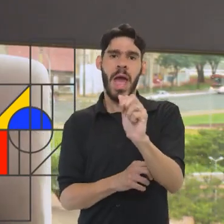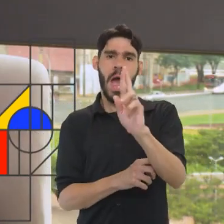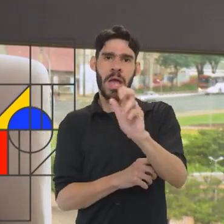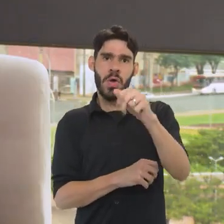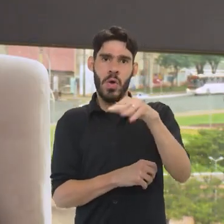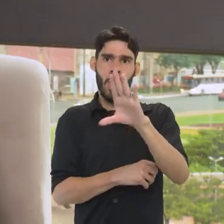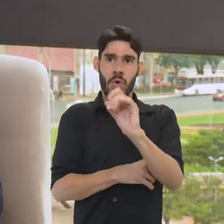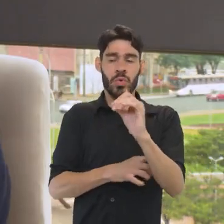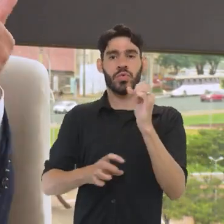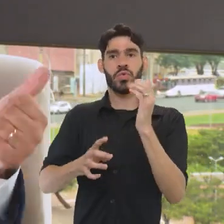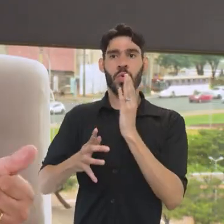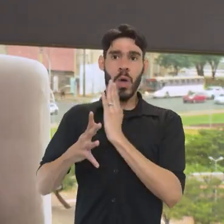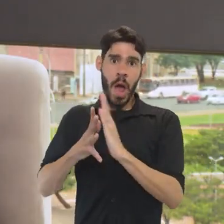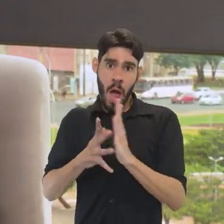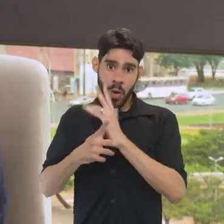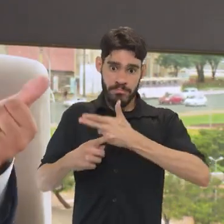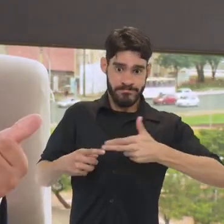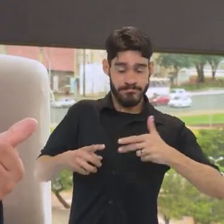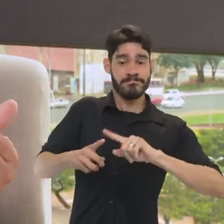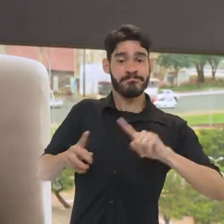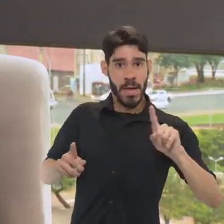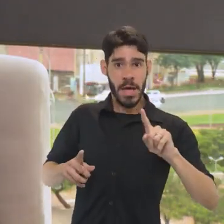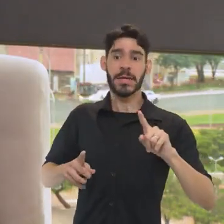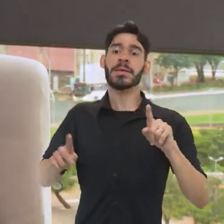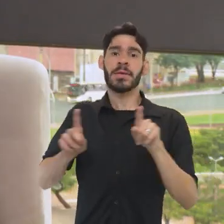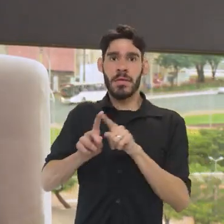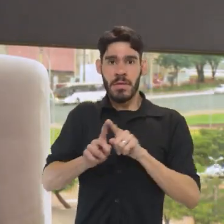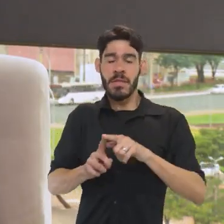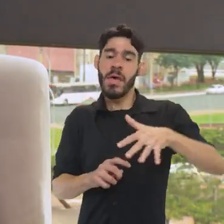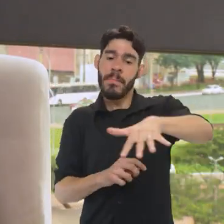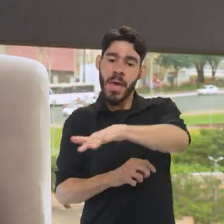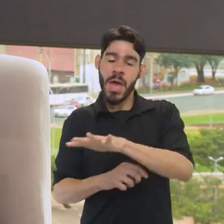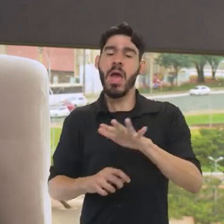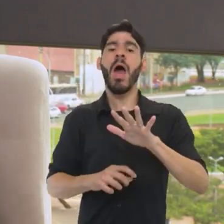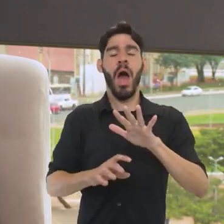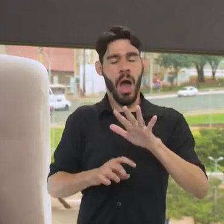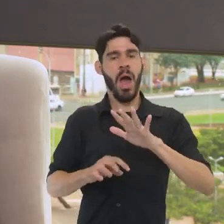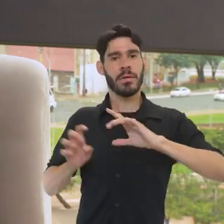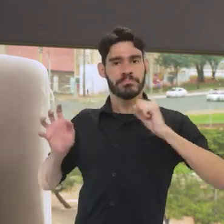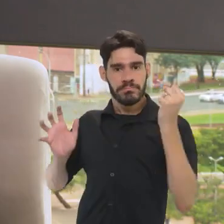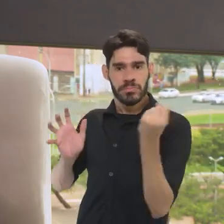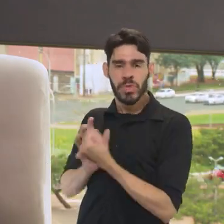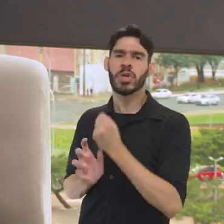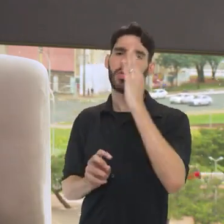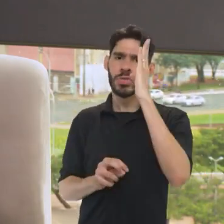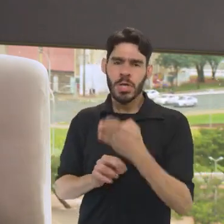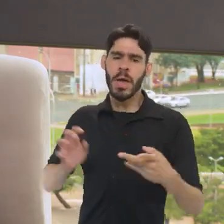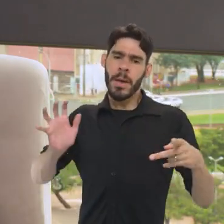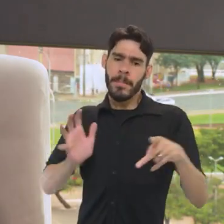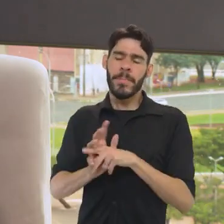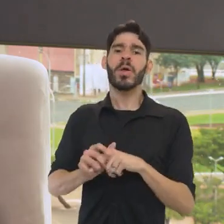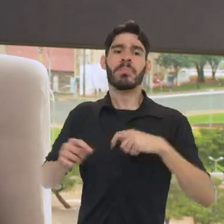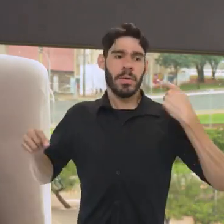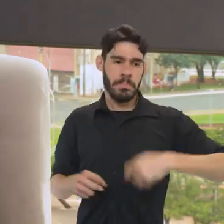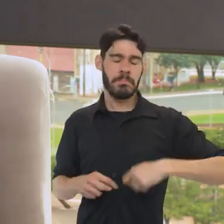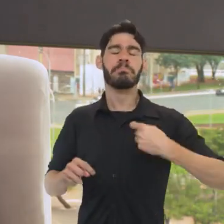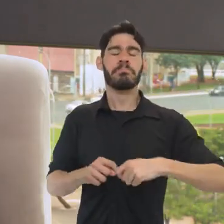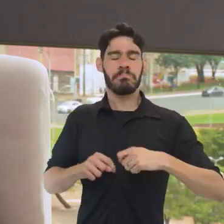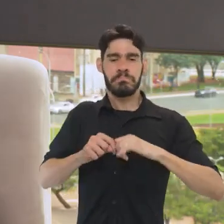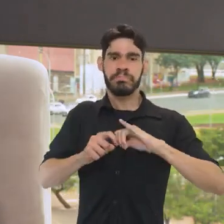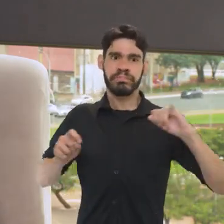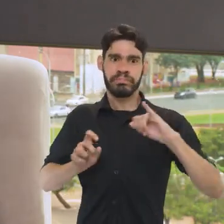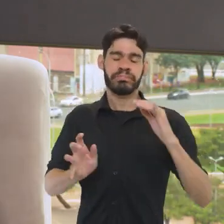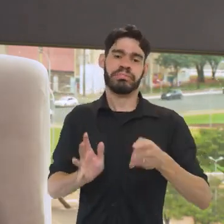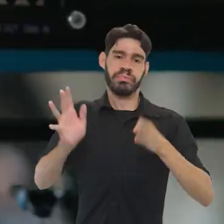arqueológicos de determinadas obras, intervenções, mas também de impactos sobre áreas tombadas ou bens tombados em específico, que a gente precisa